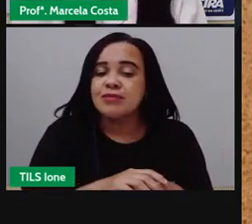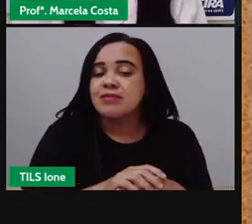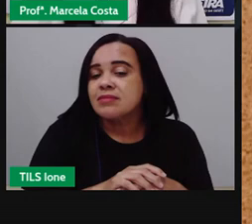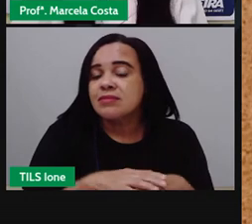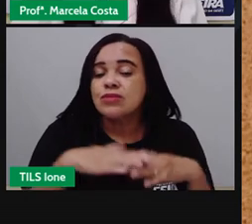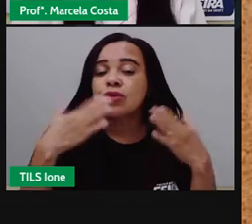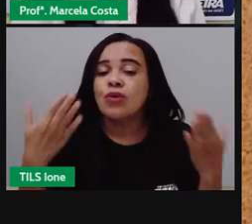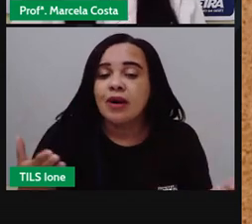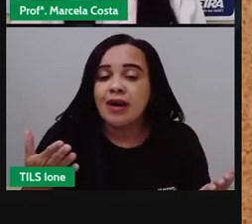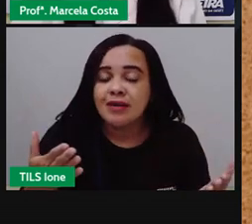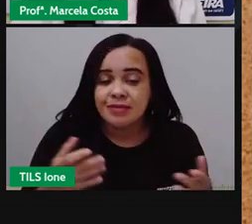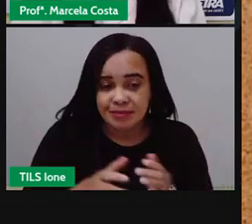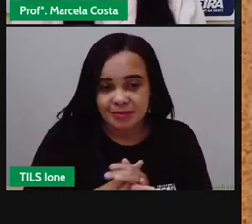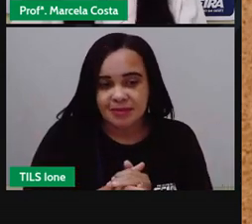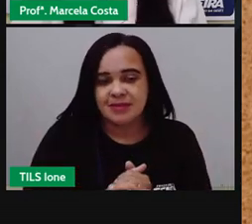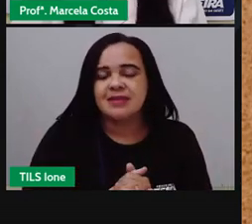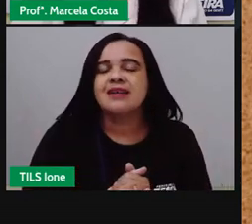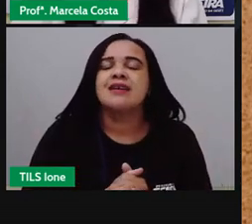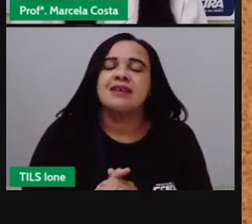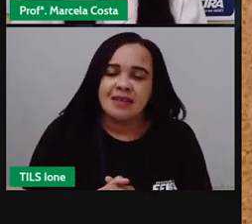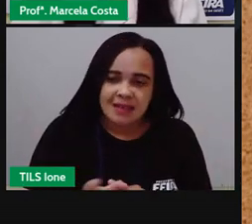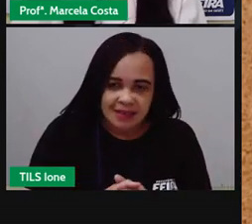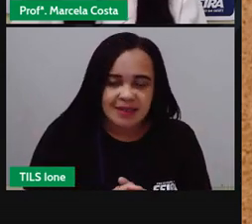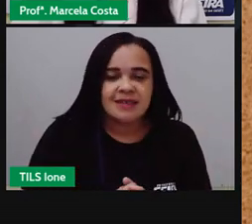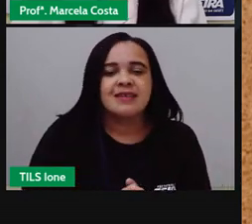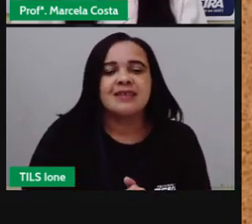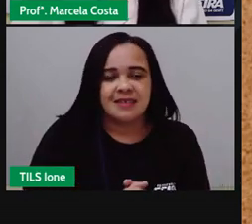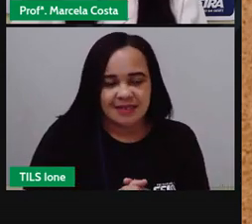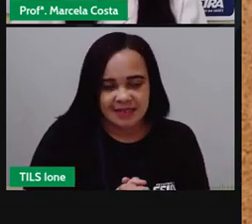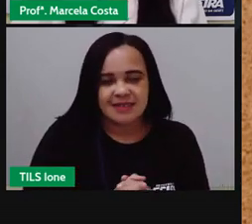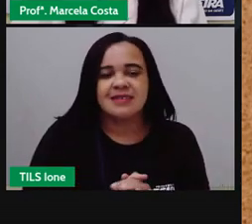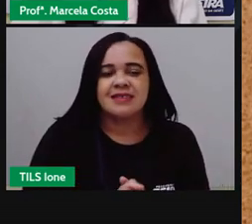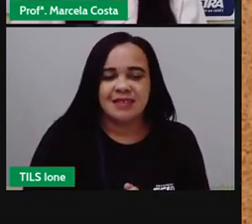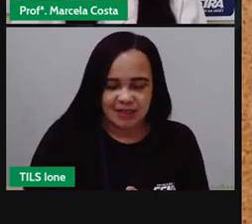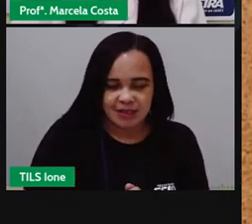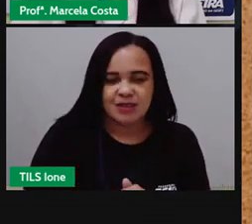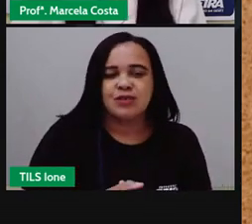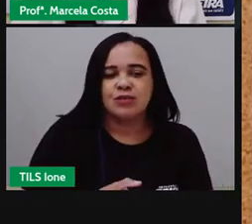que está representando o número 4 a quantidade 4